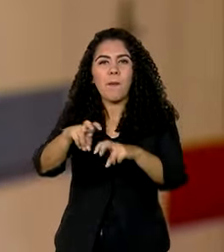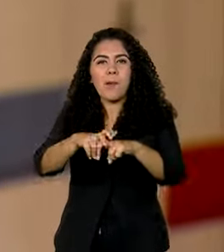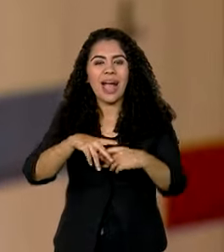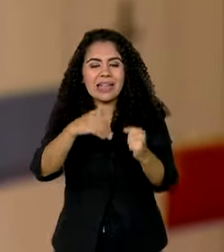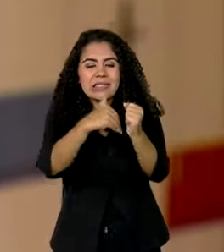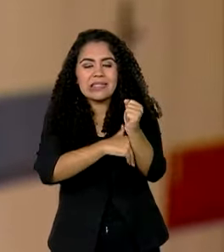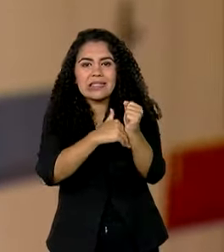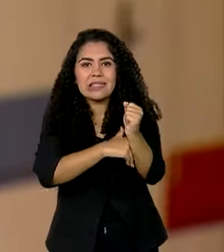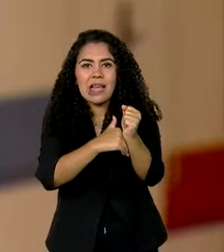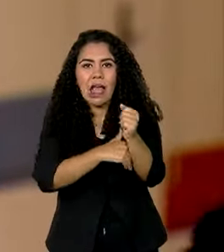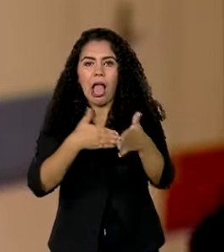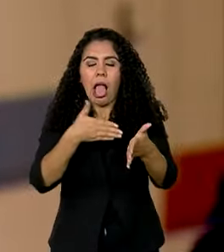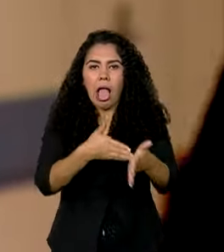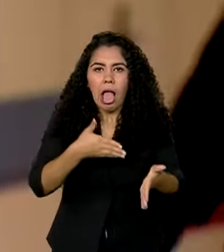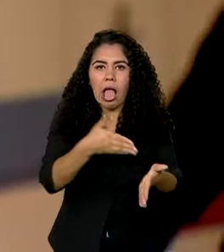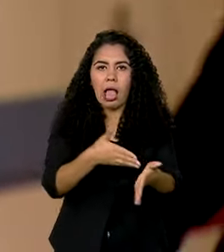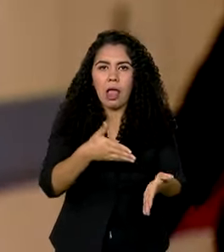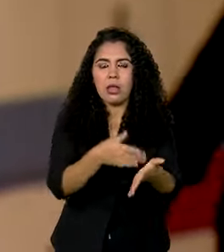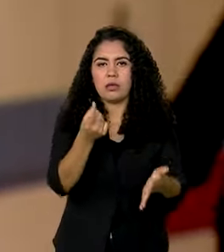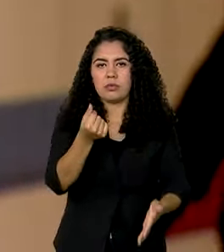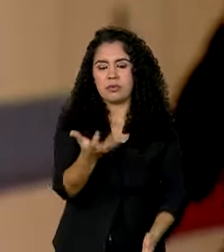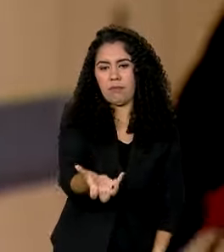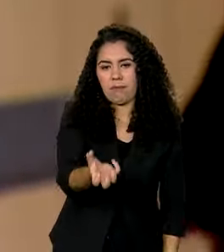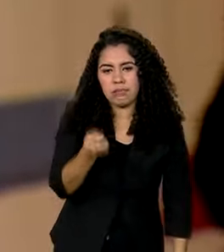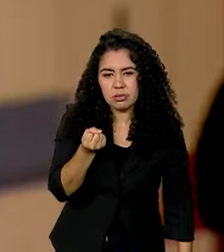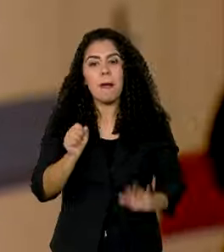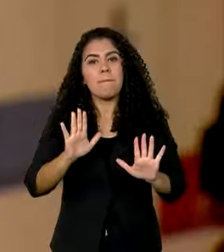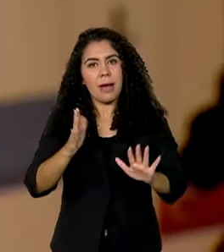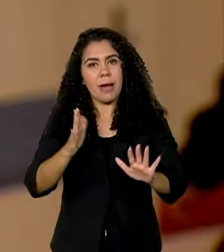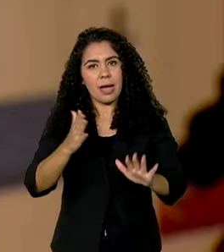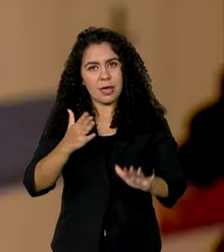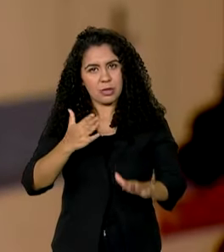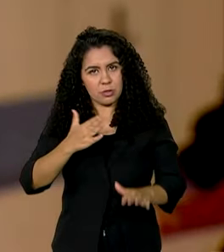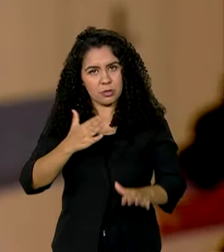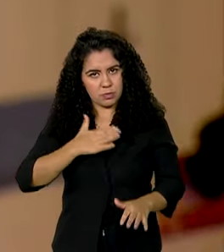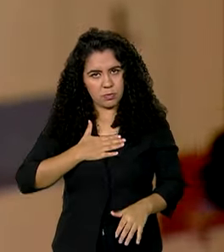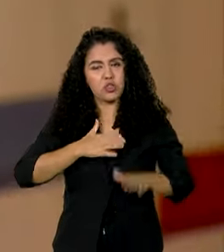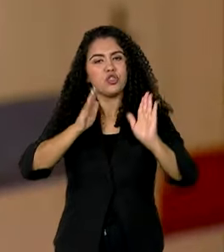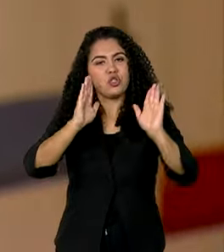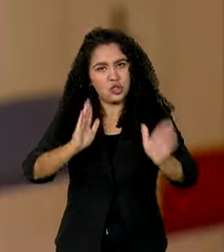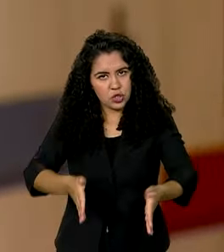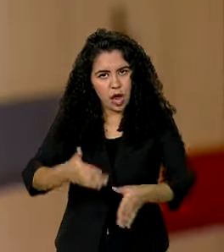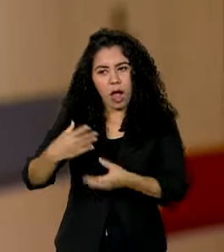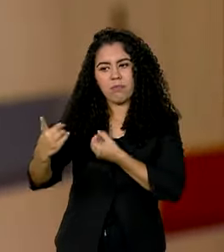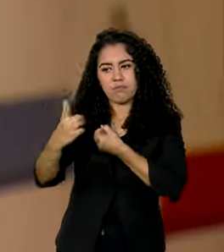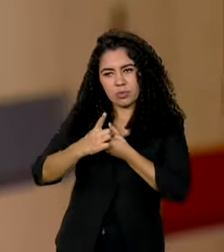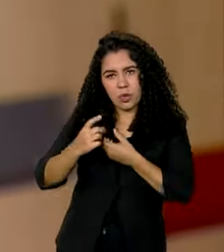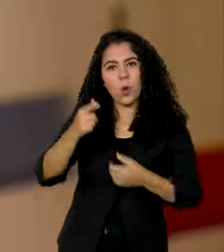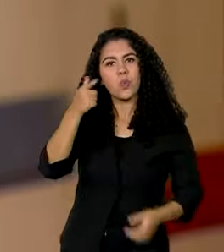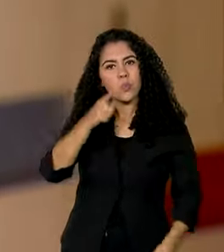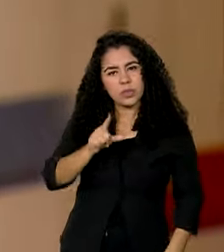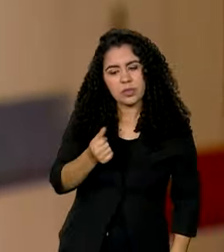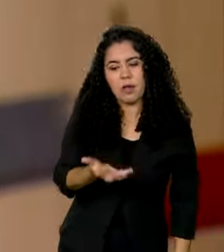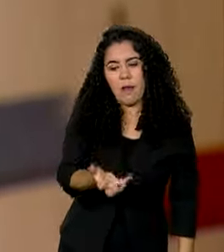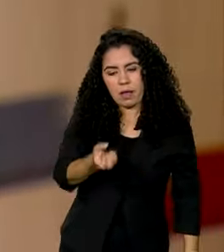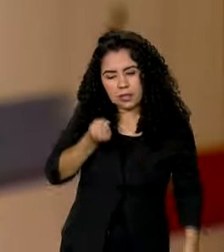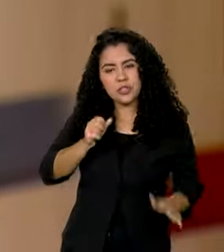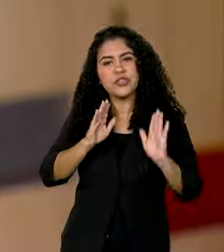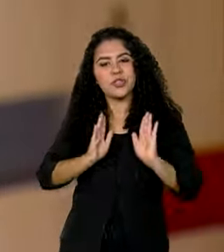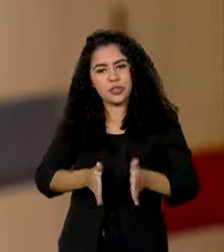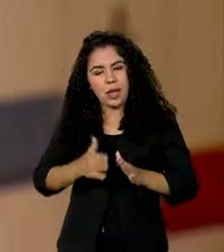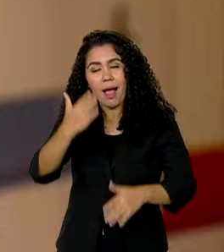conta para retirar, para ver o dinheiro, mas o dele também entrou. já tive acesso a ele já, né?